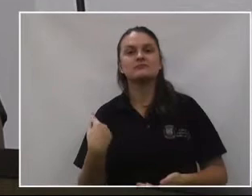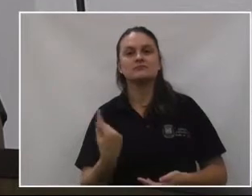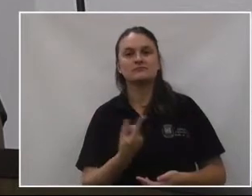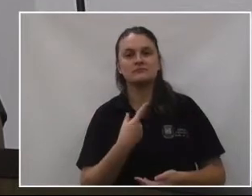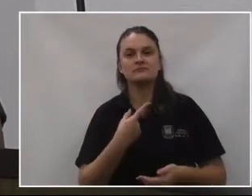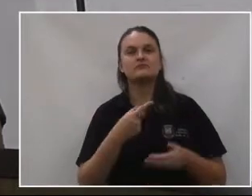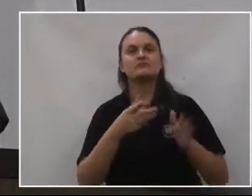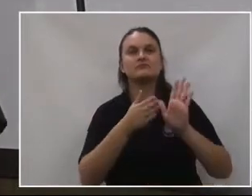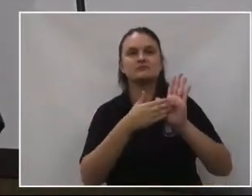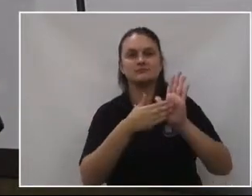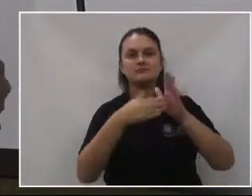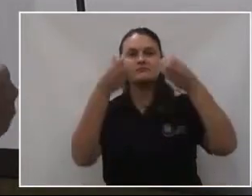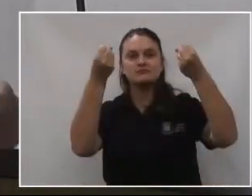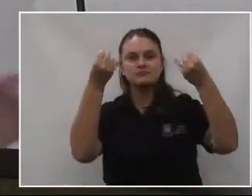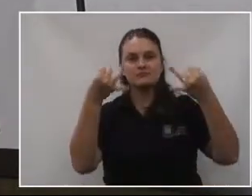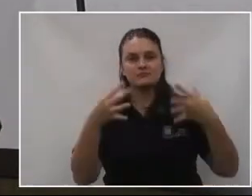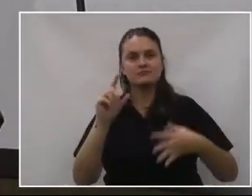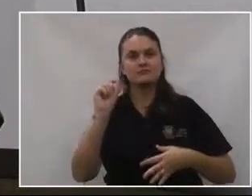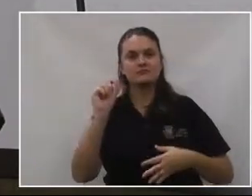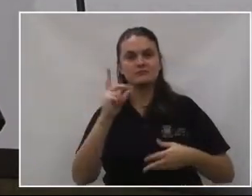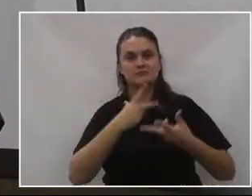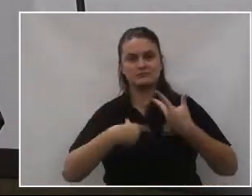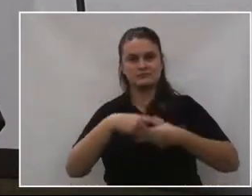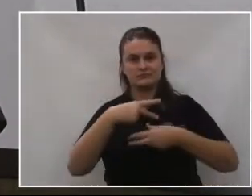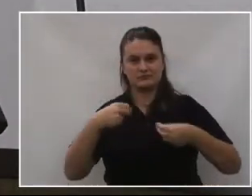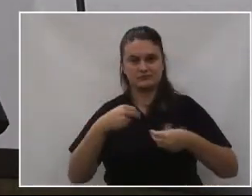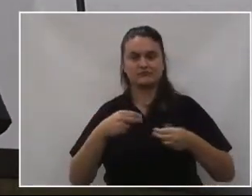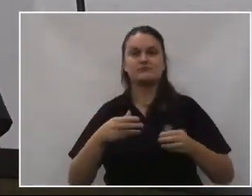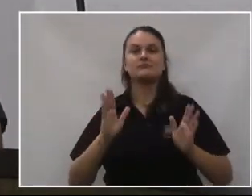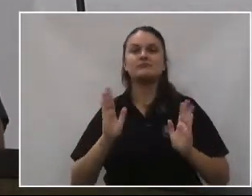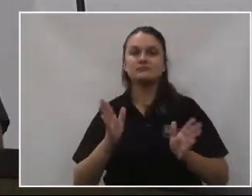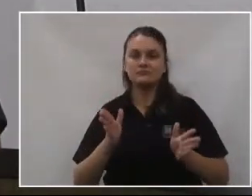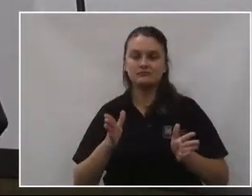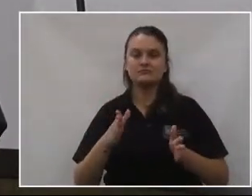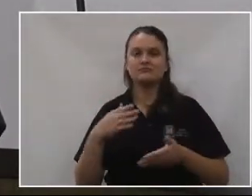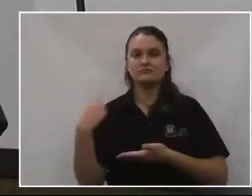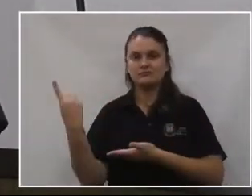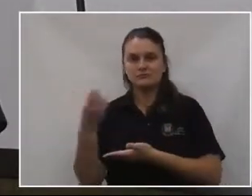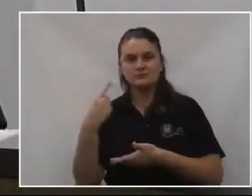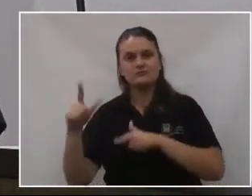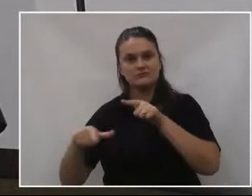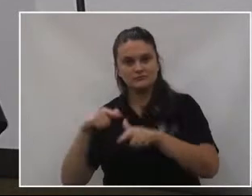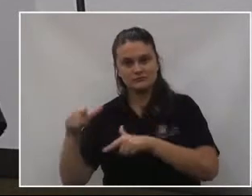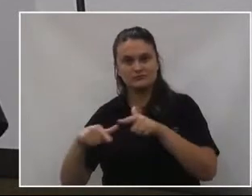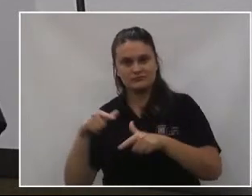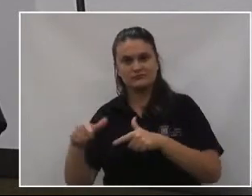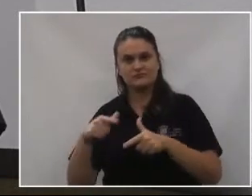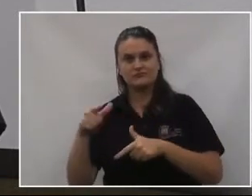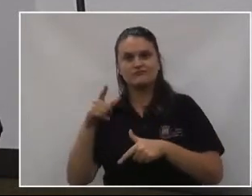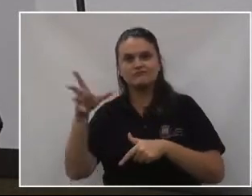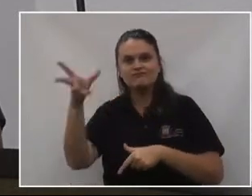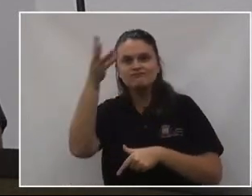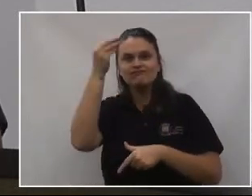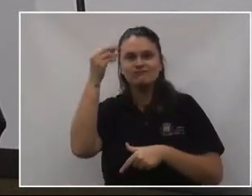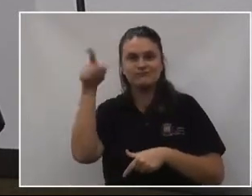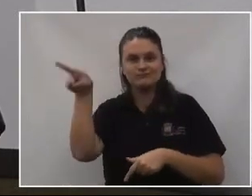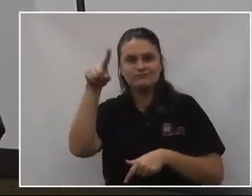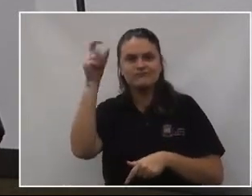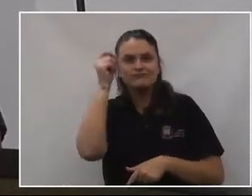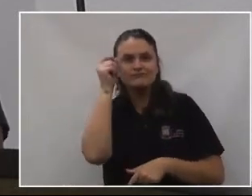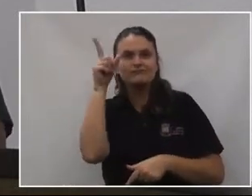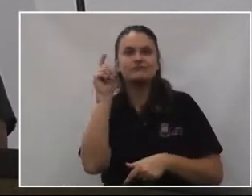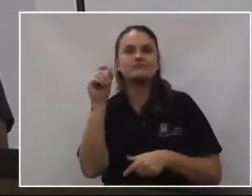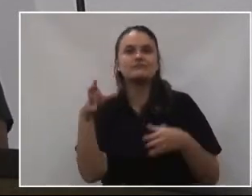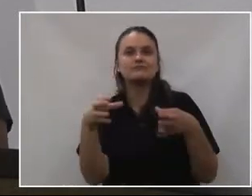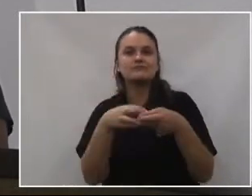abordou alguma coisa do escotismo. Agora, para vocês travaram o conhecimento, assim, ter uma ideia do que é o